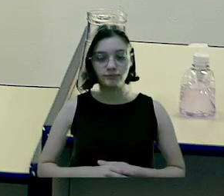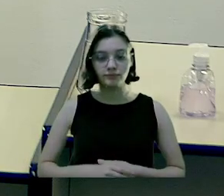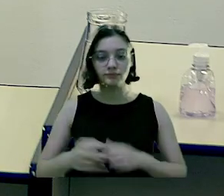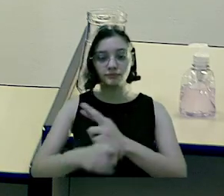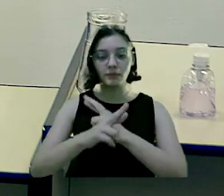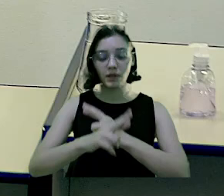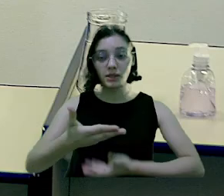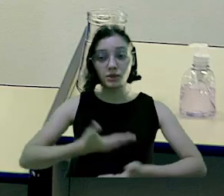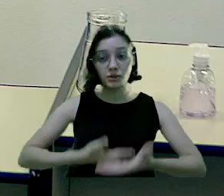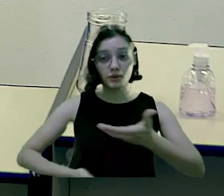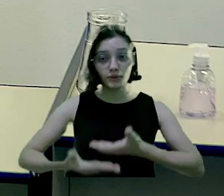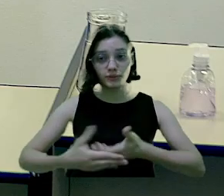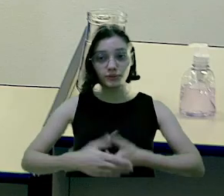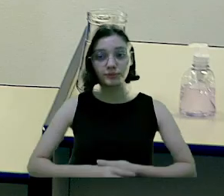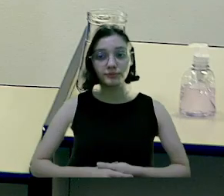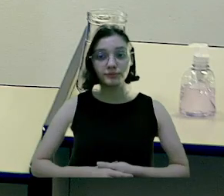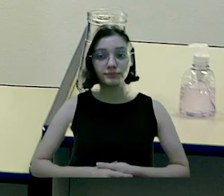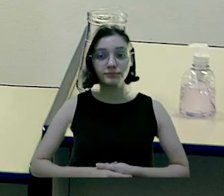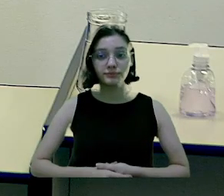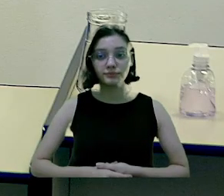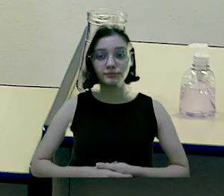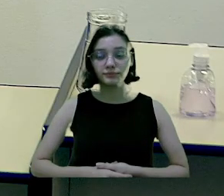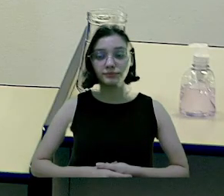Receita de serviços.